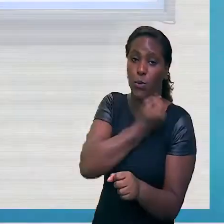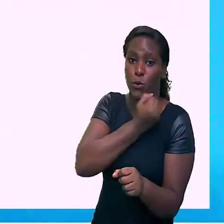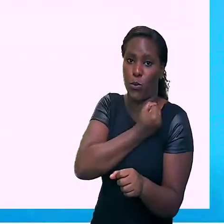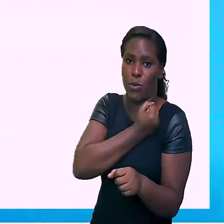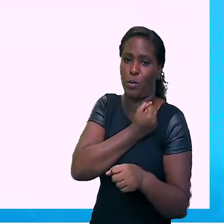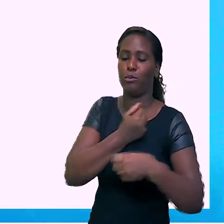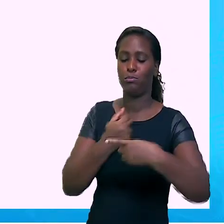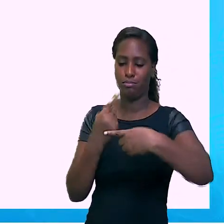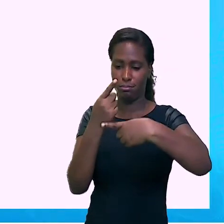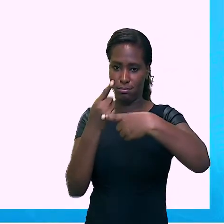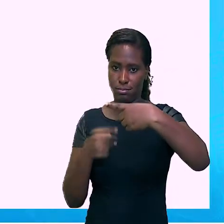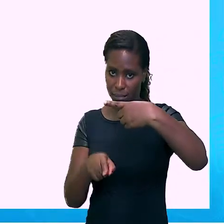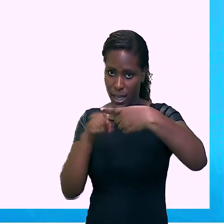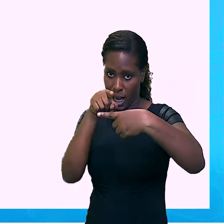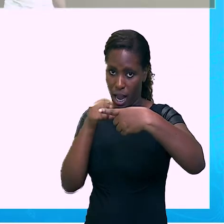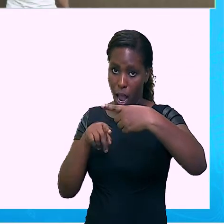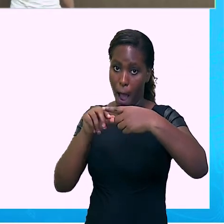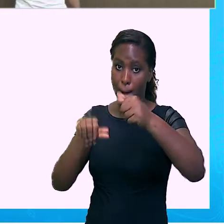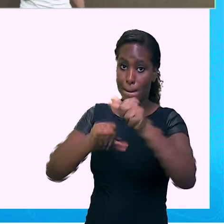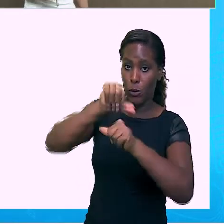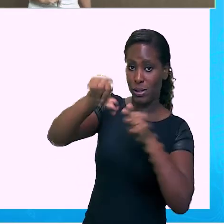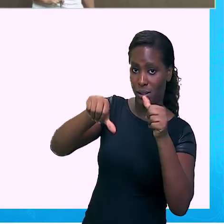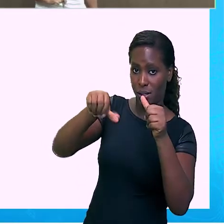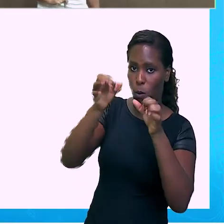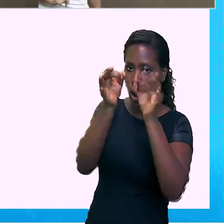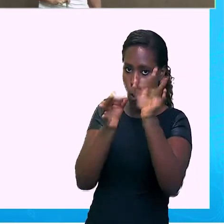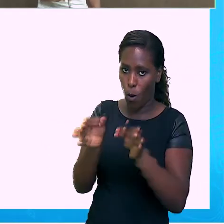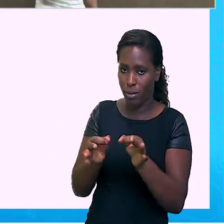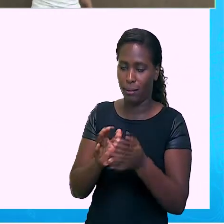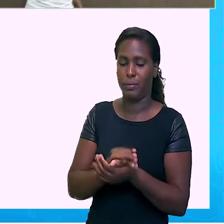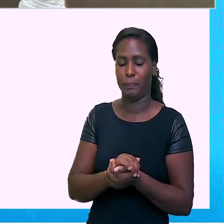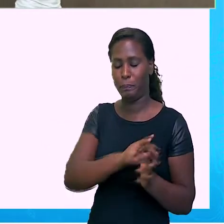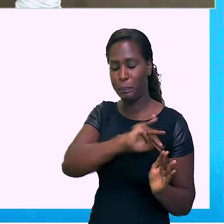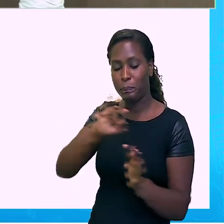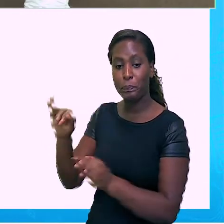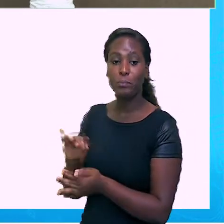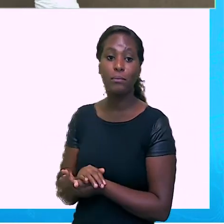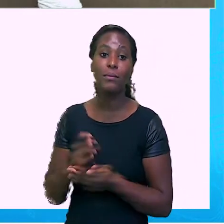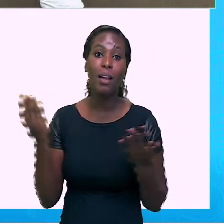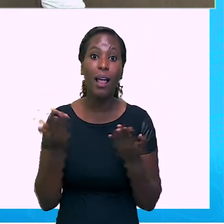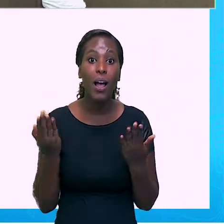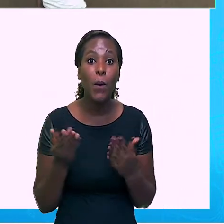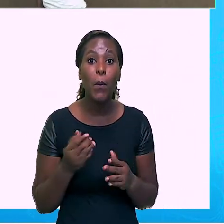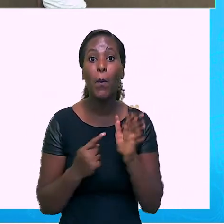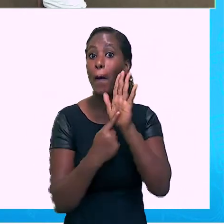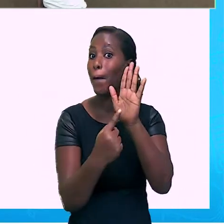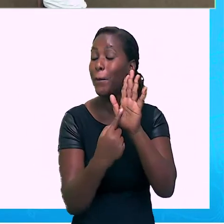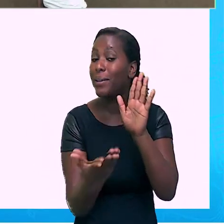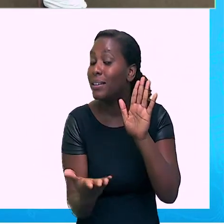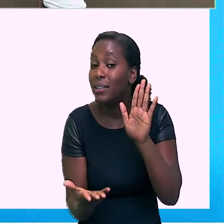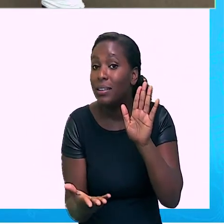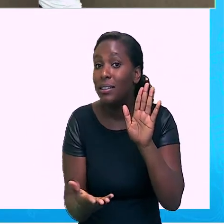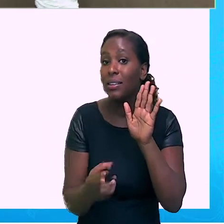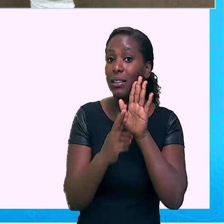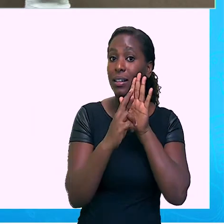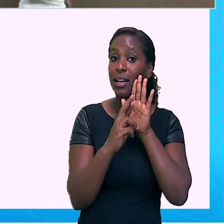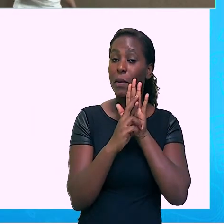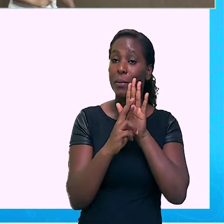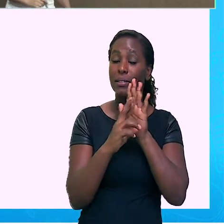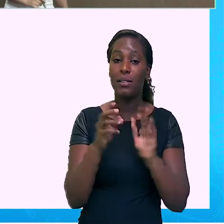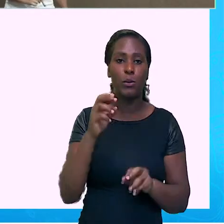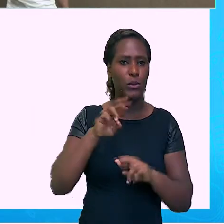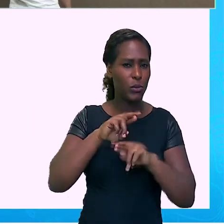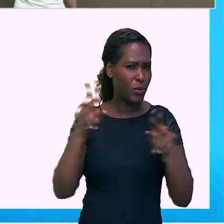aqui, vejam que aqui apareceu um detalhe diferente. Eu tenho aqui, olha, a minha base é